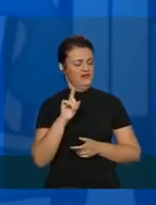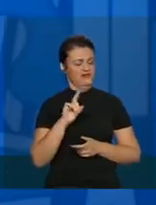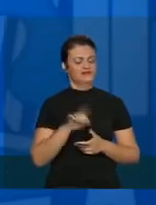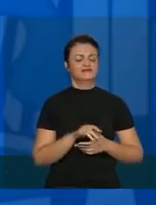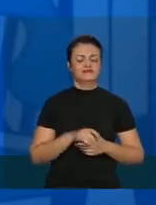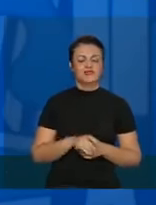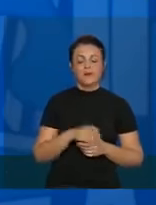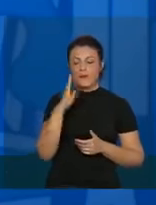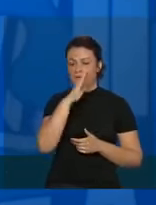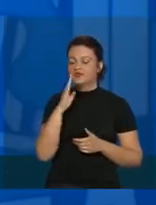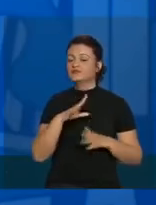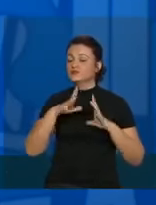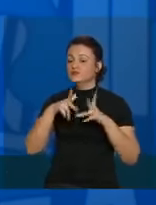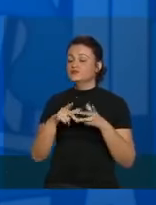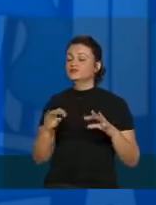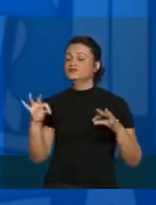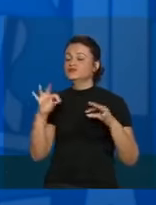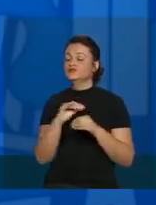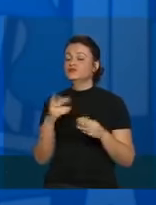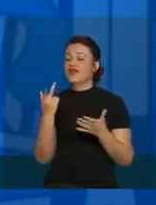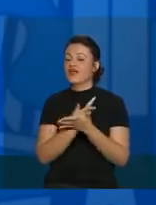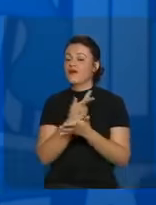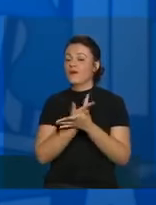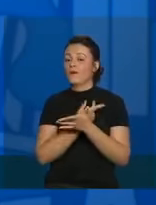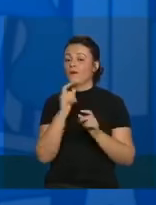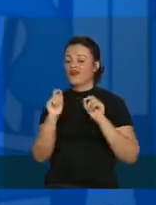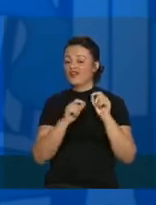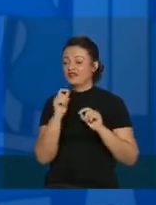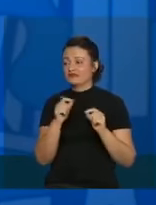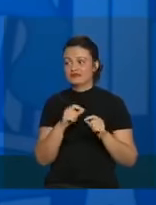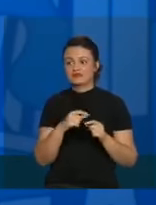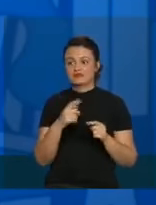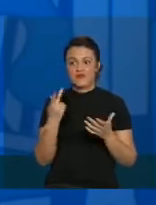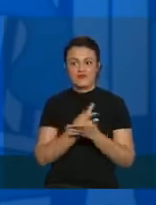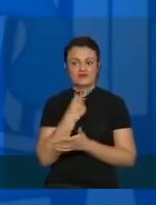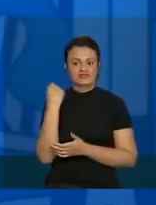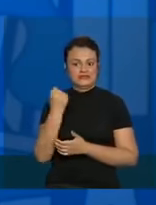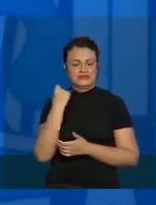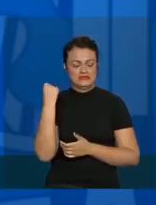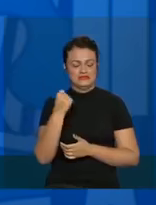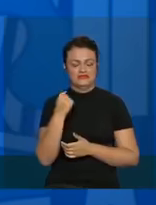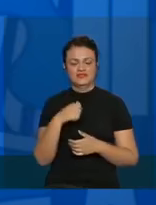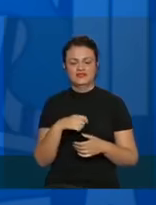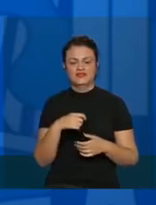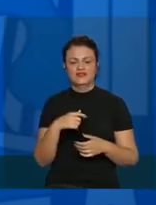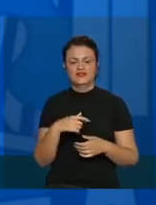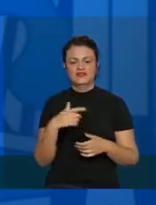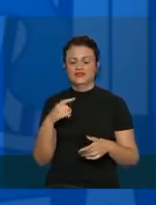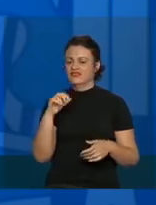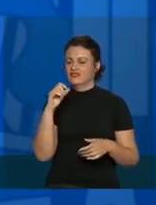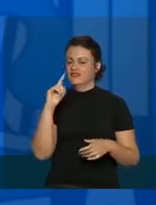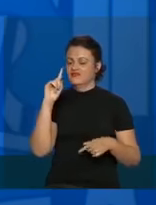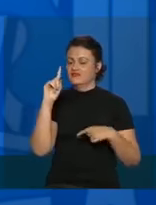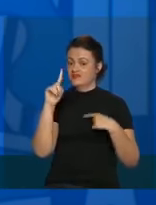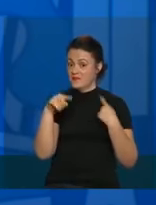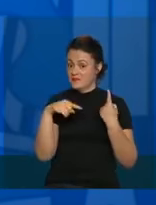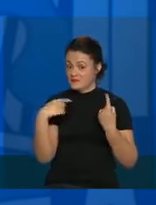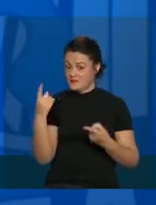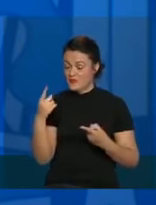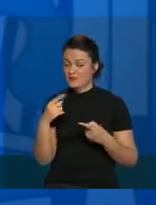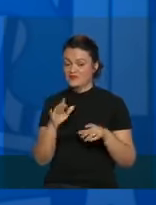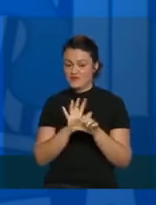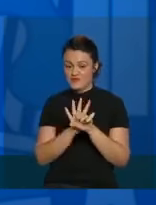e o mundo inteiro cometeu um erro histórico e, com certeza, no pós